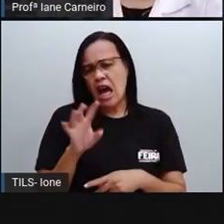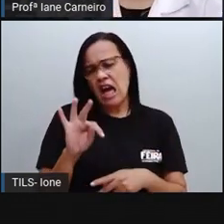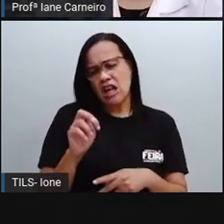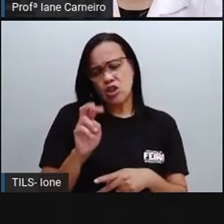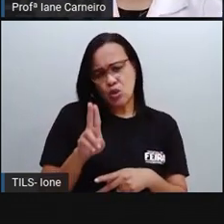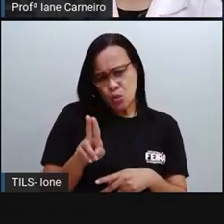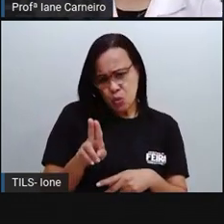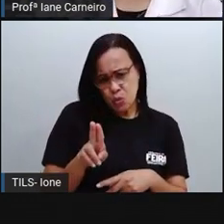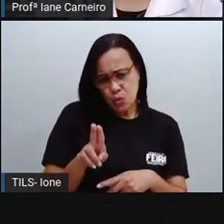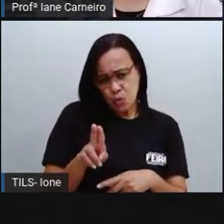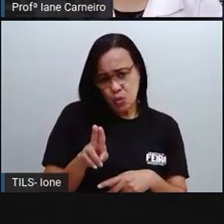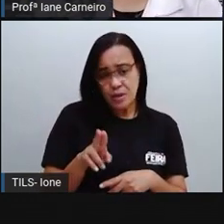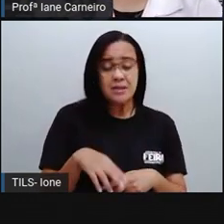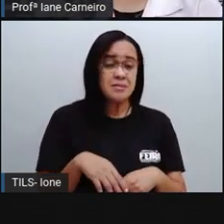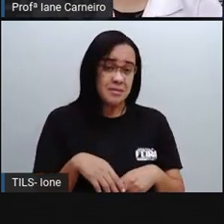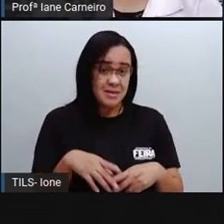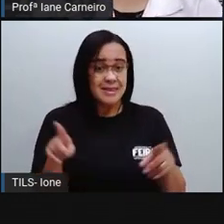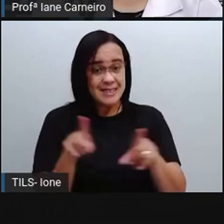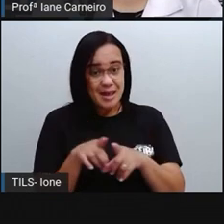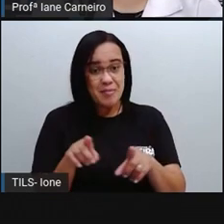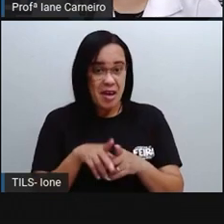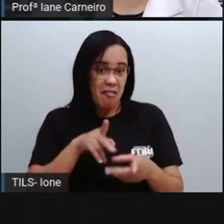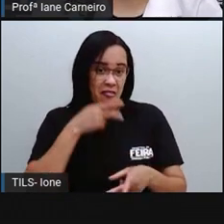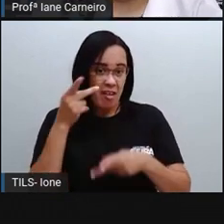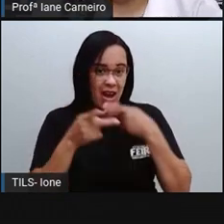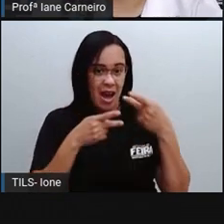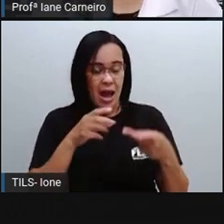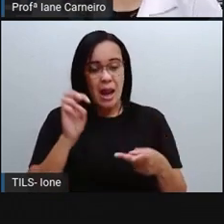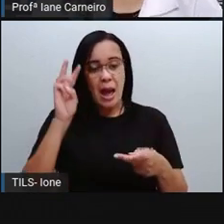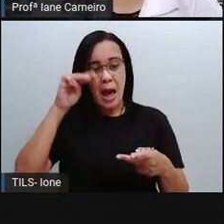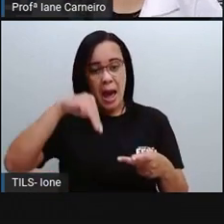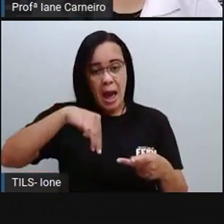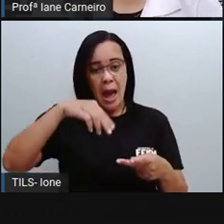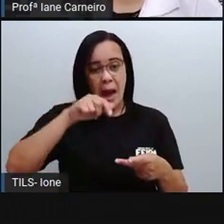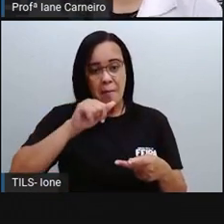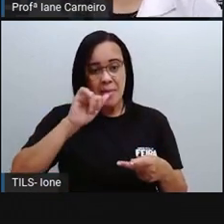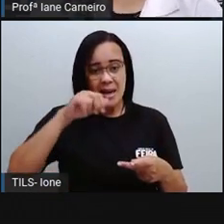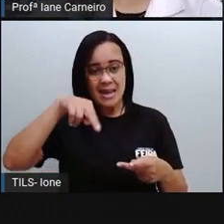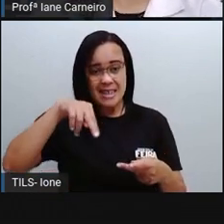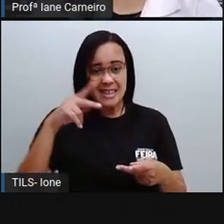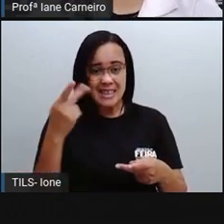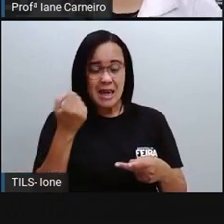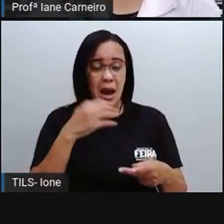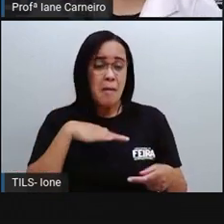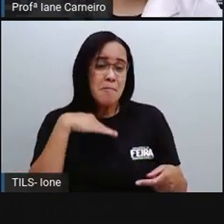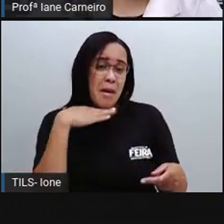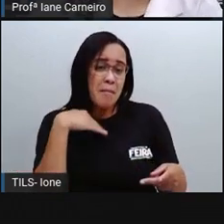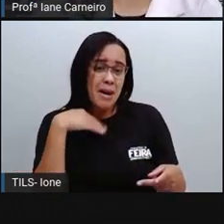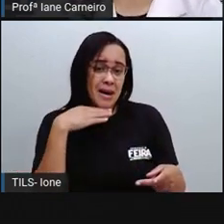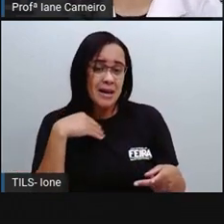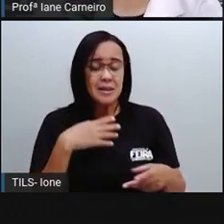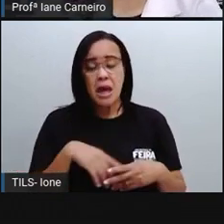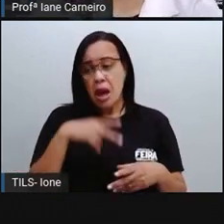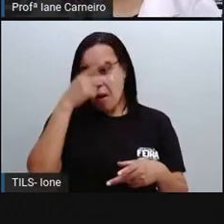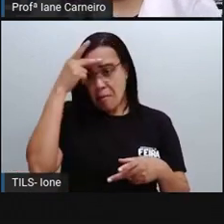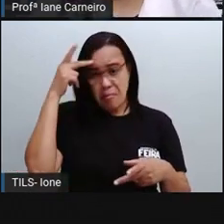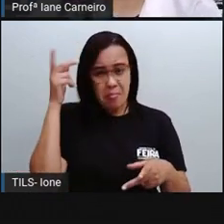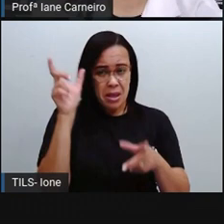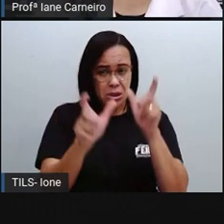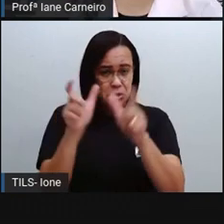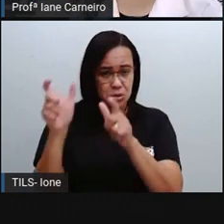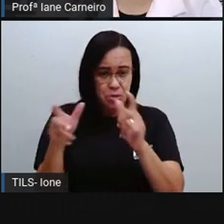né? Que a gente fala, é, manhinha, né? Então, tem gente que até ri, né? De nosso